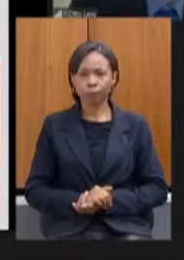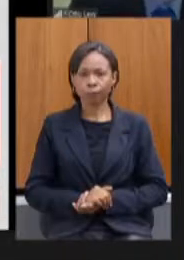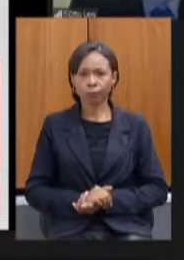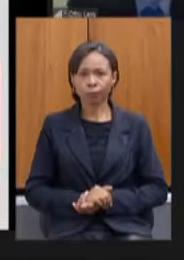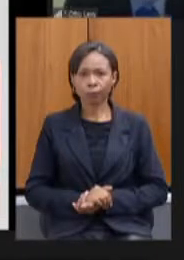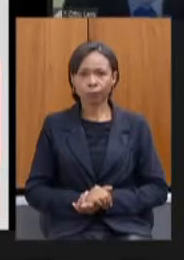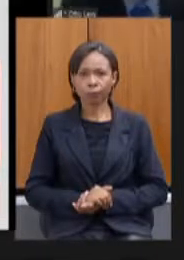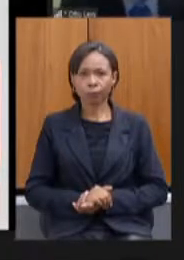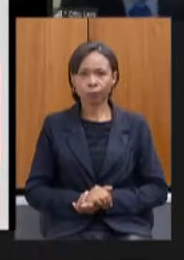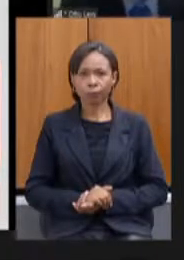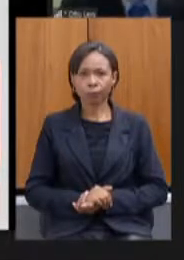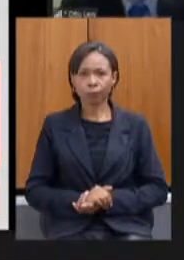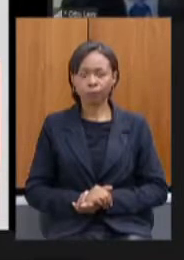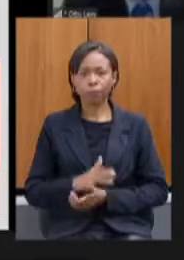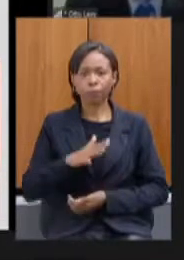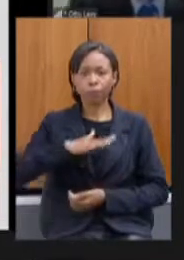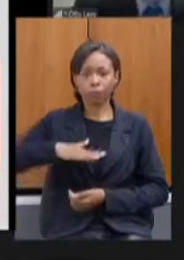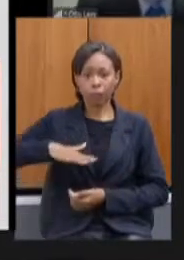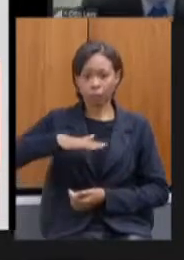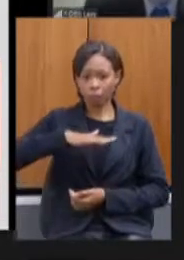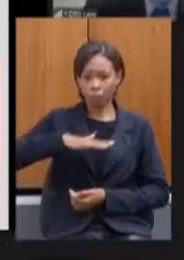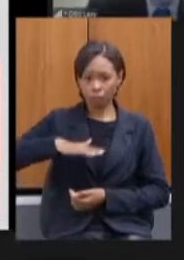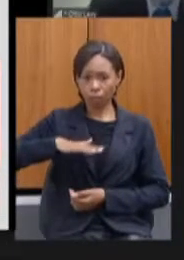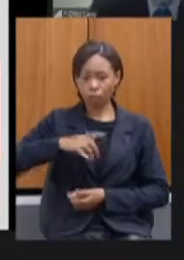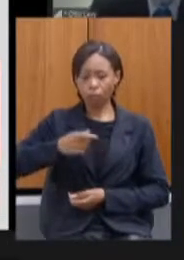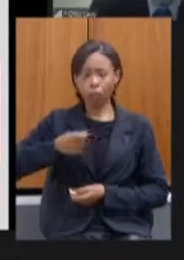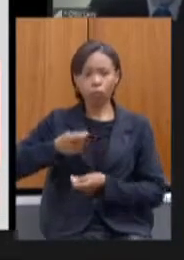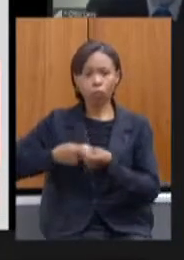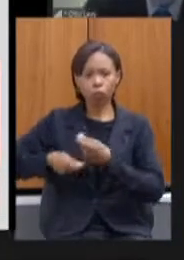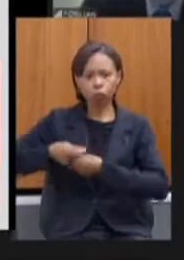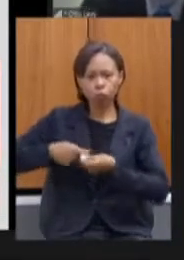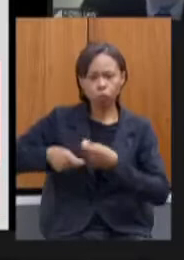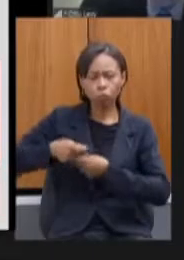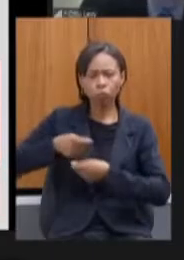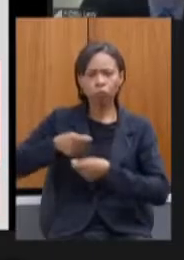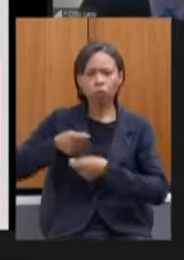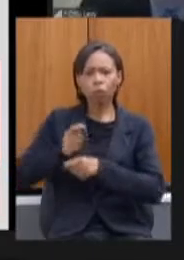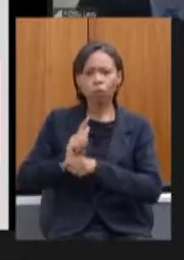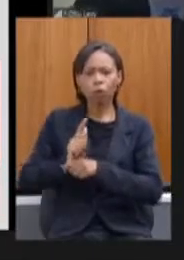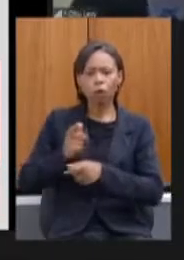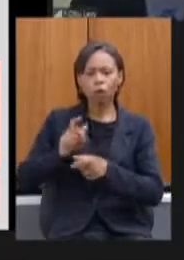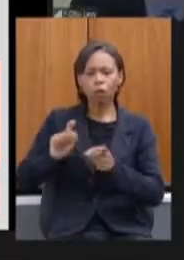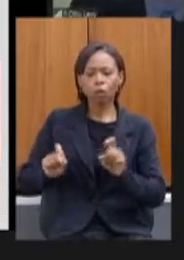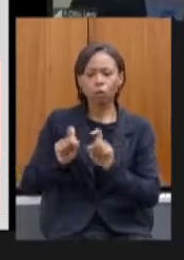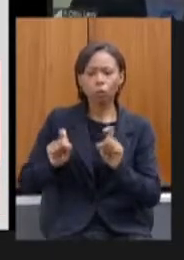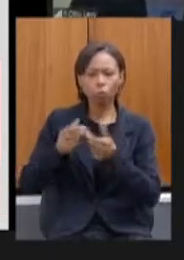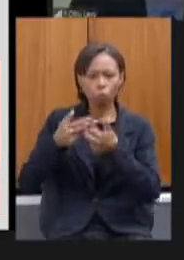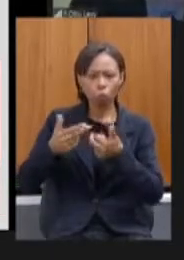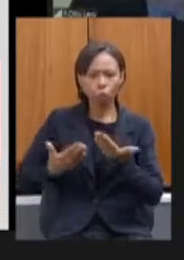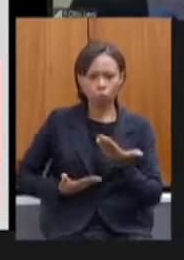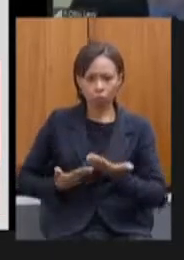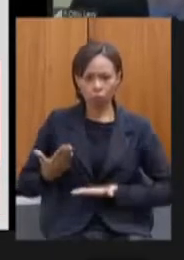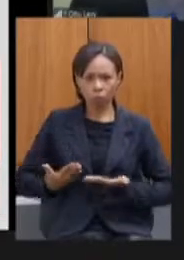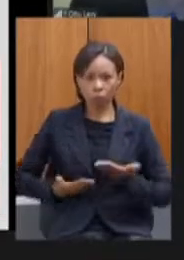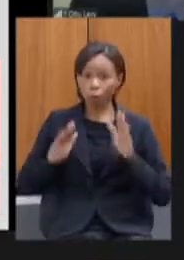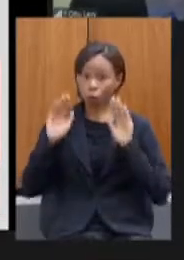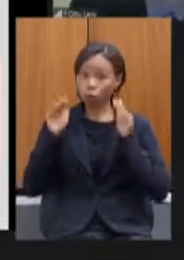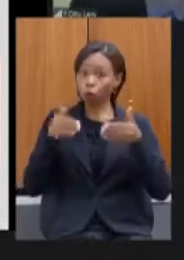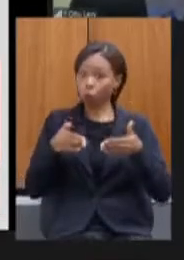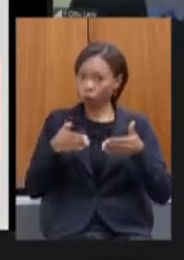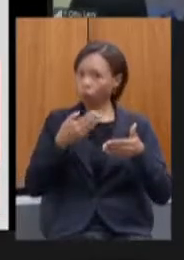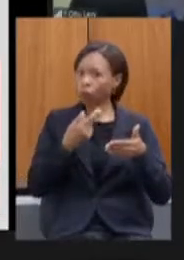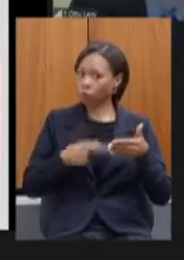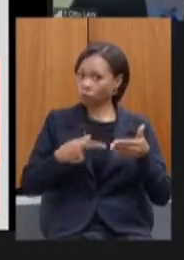na área de governança eletrônica e serviços que é um foco desse governo de se tornar